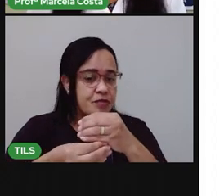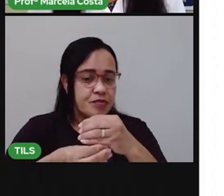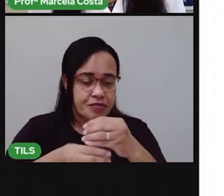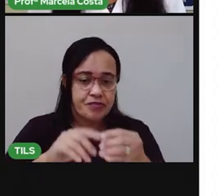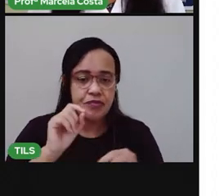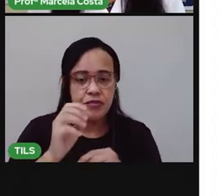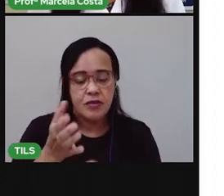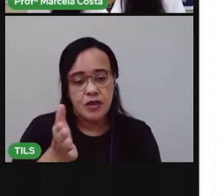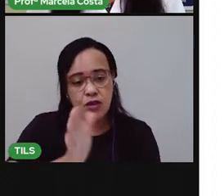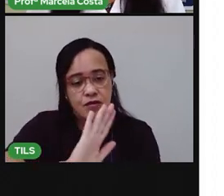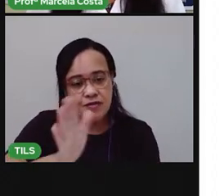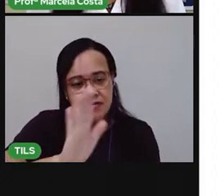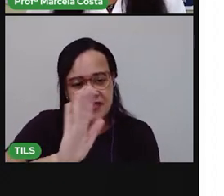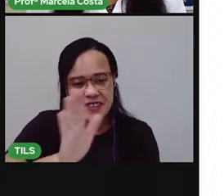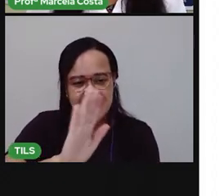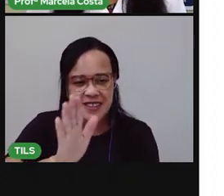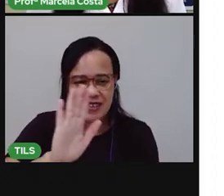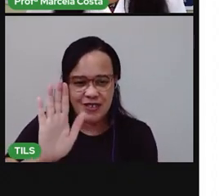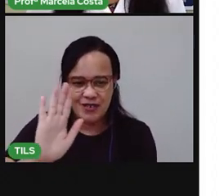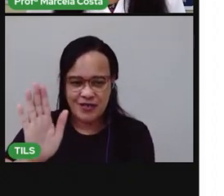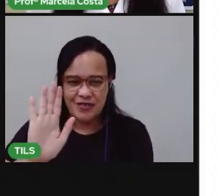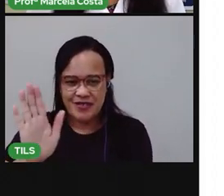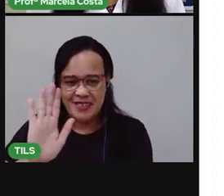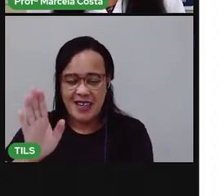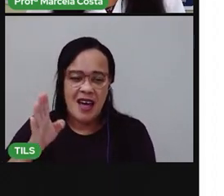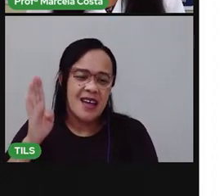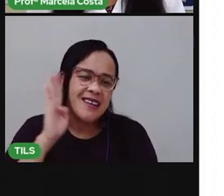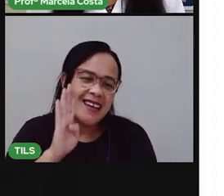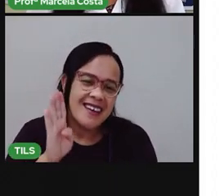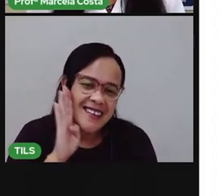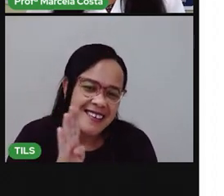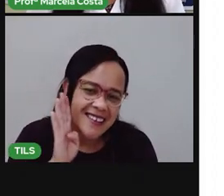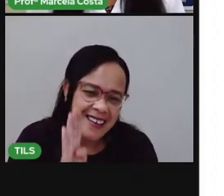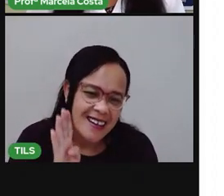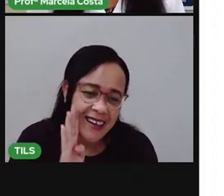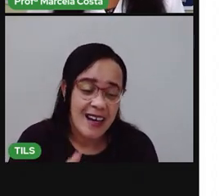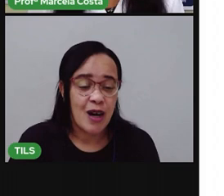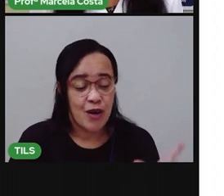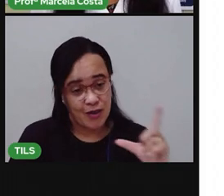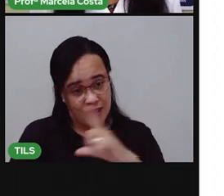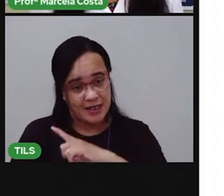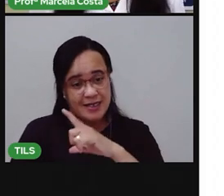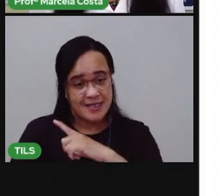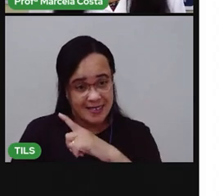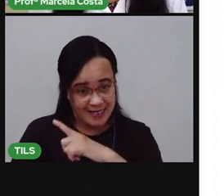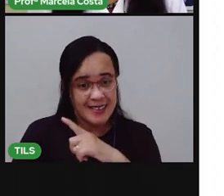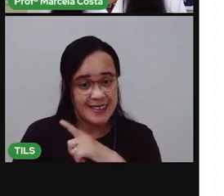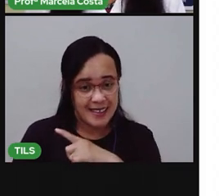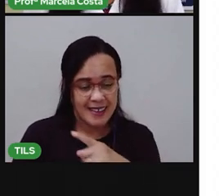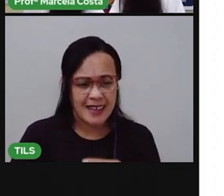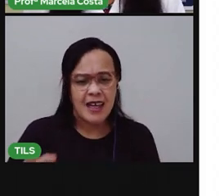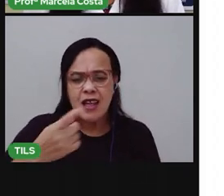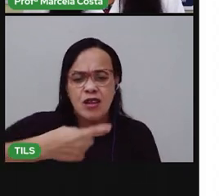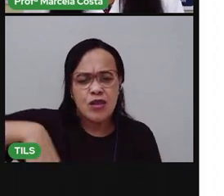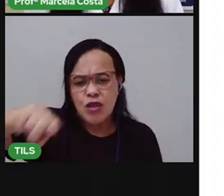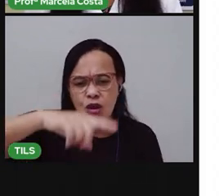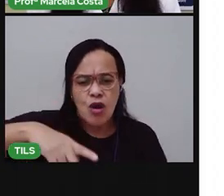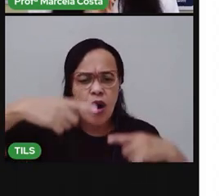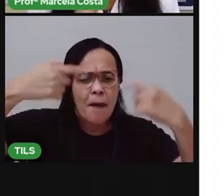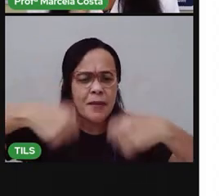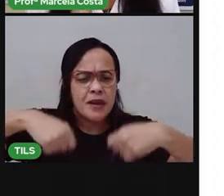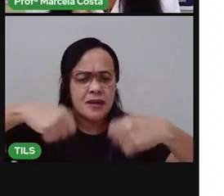vídeo muito legal do Chicolicos, que ele tá falando por que que a gente precisa tomar banho.